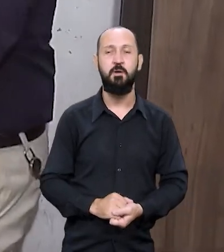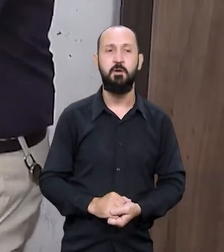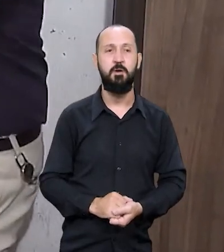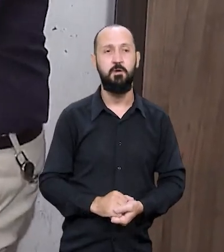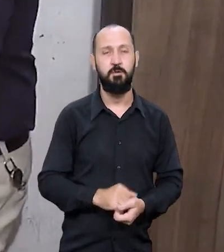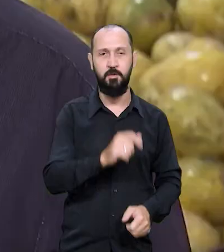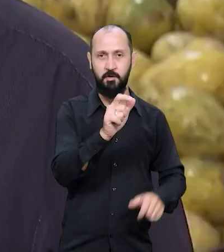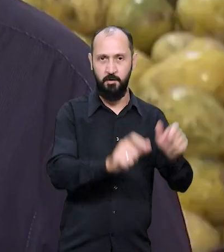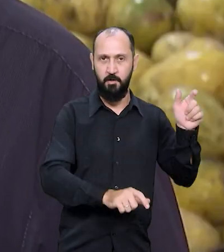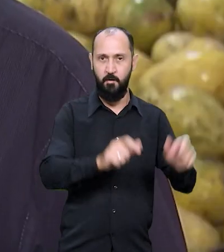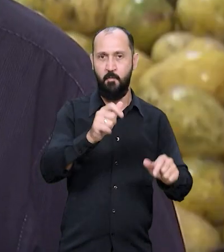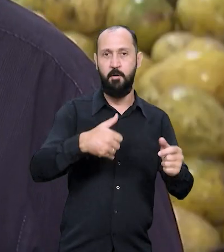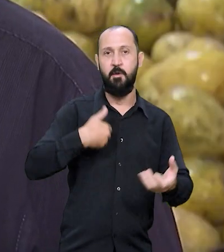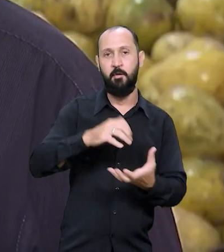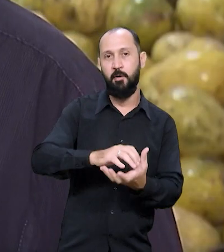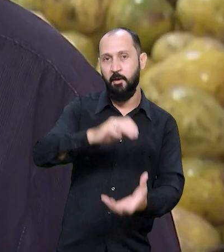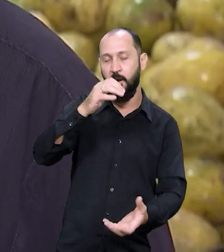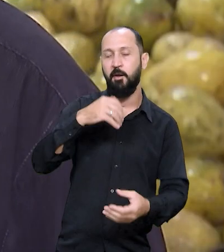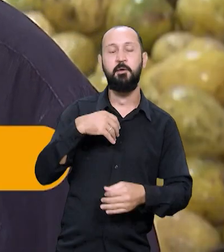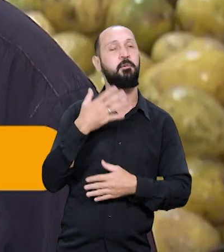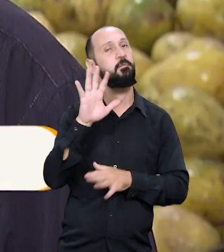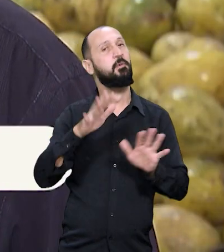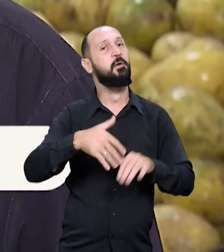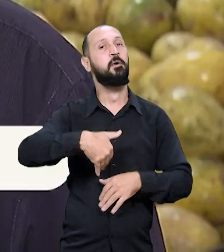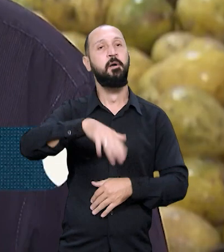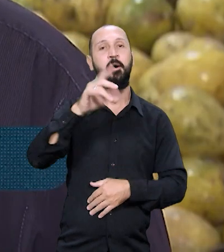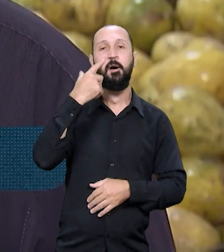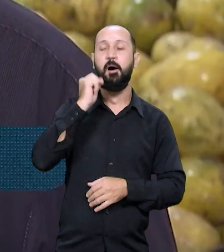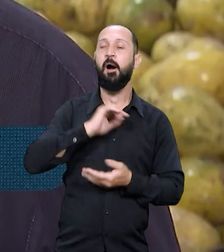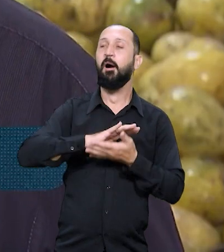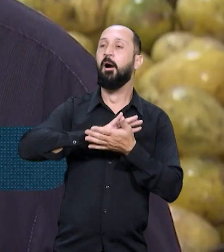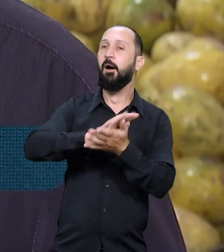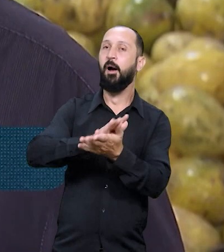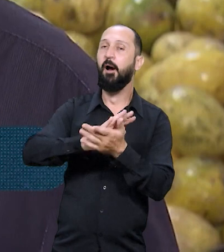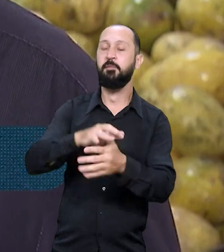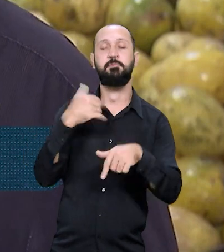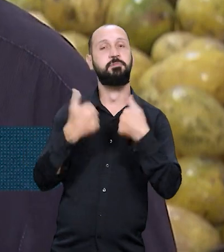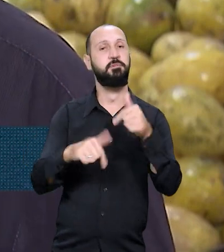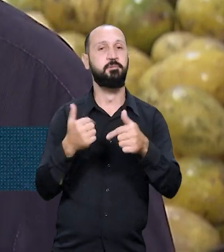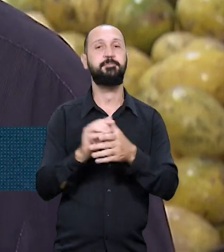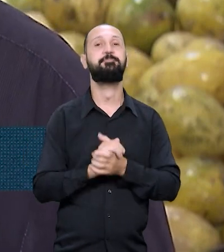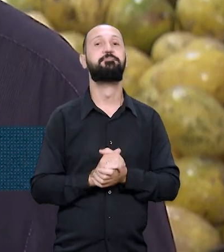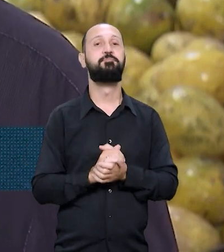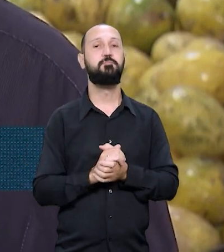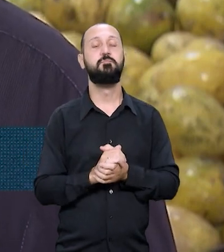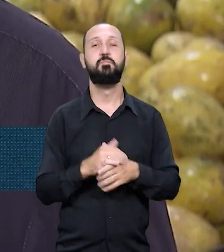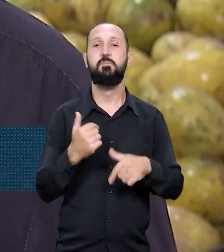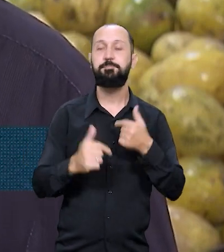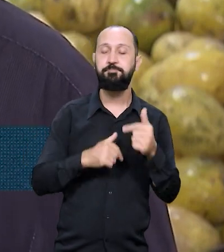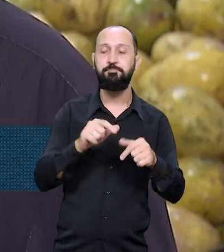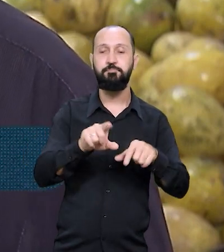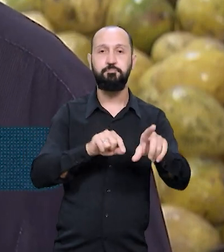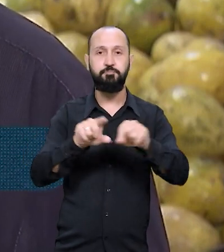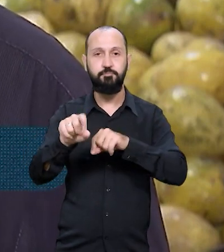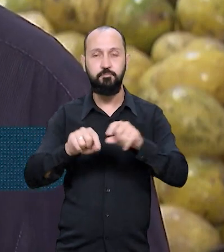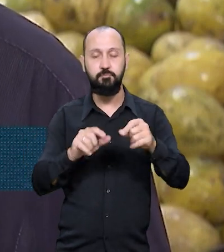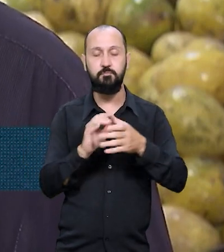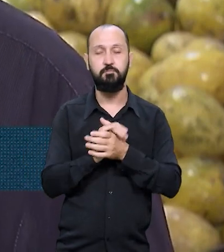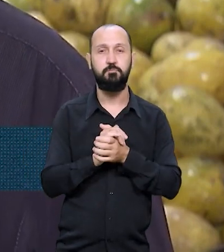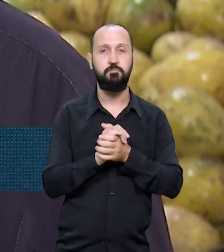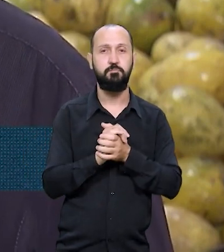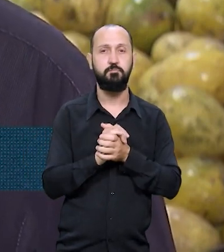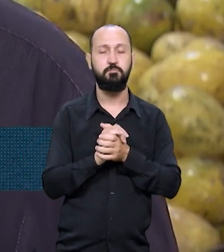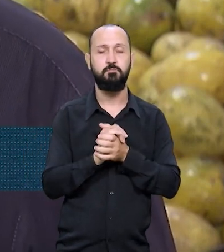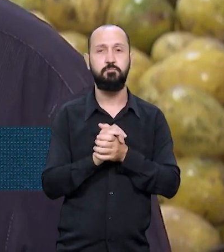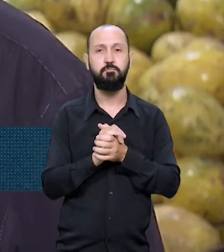As pessoas idosas, na sua maioria, são rejeitadas pelo mercado de trabalho. O mercado seleciona,